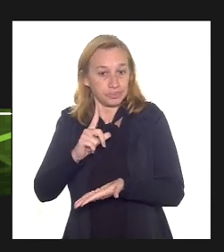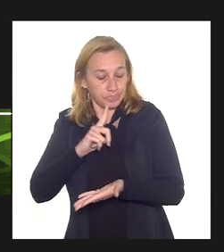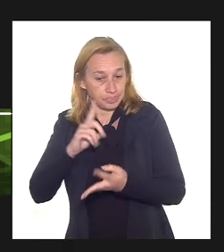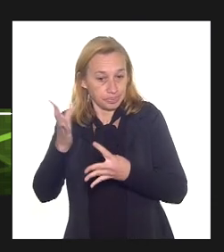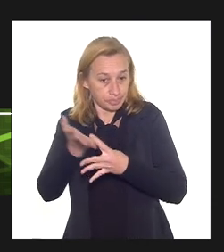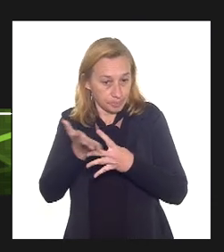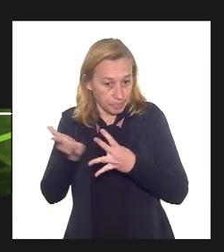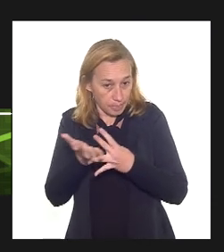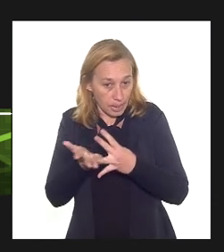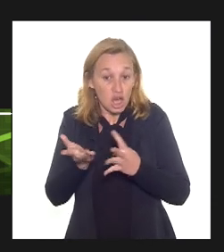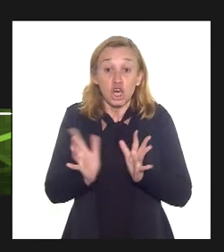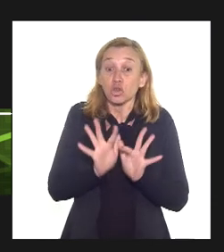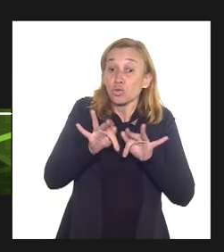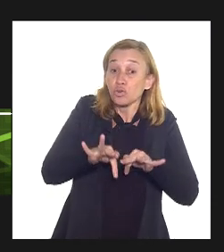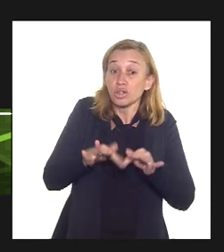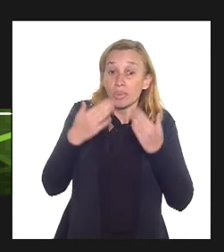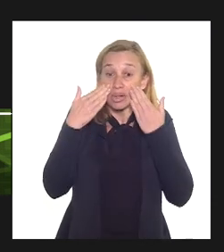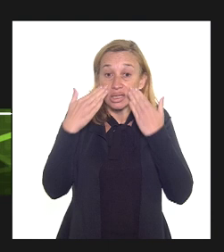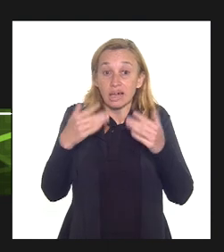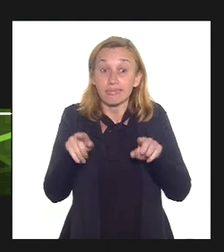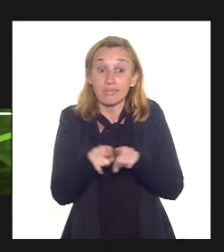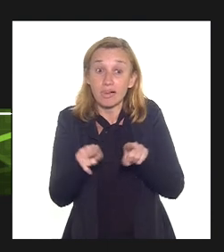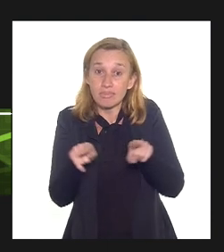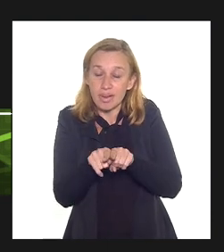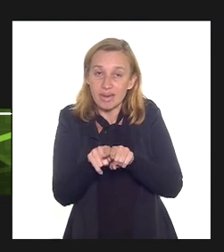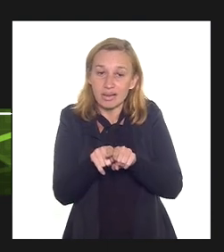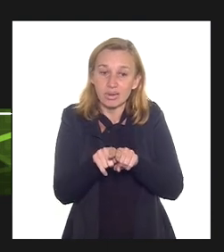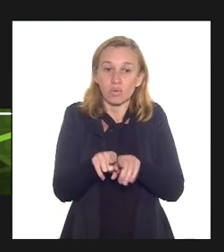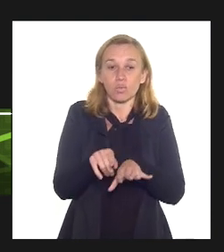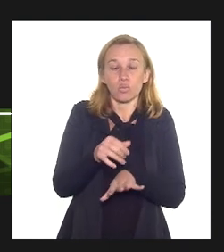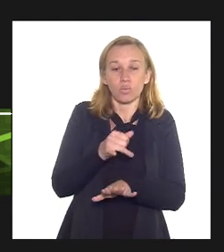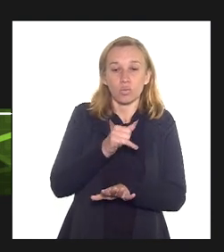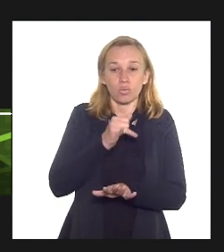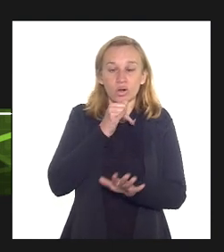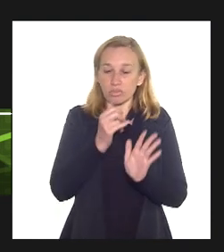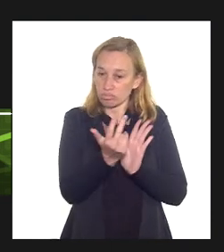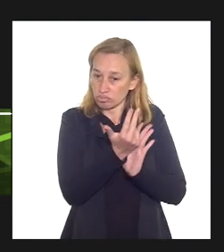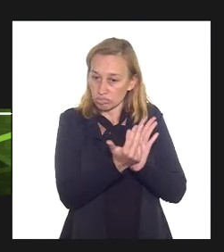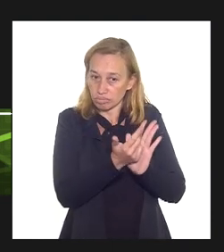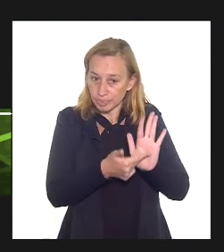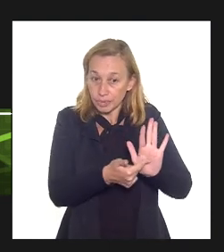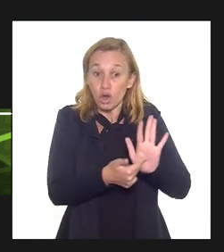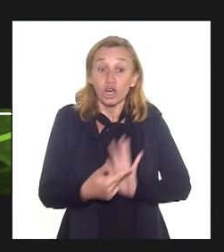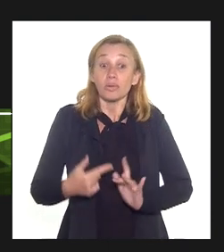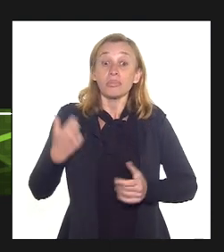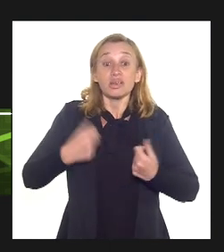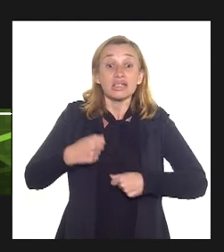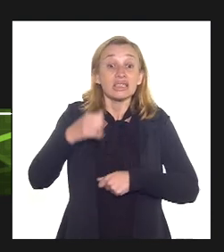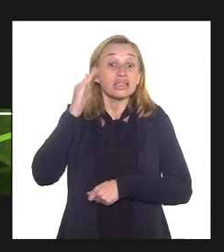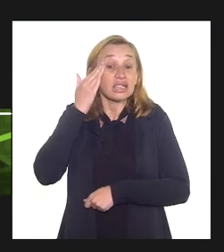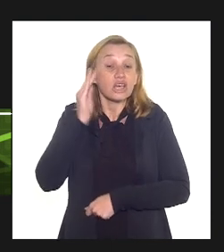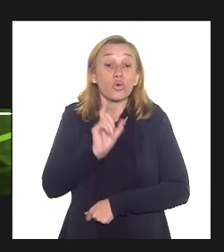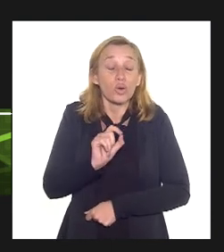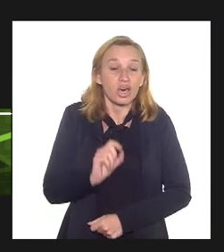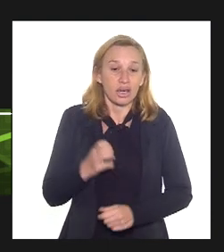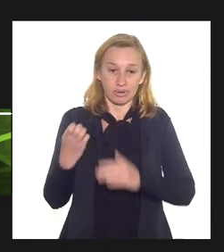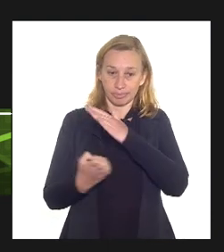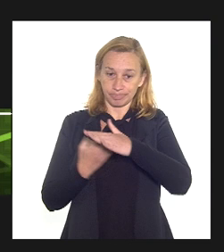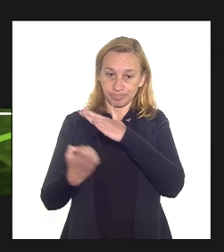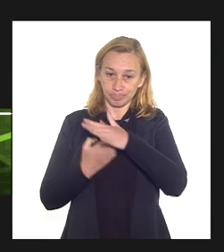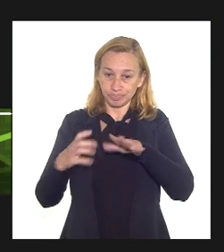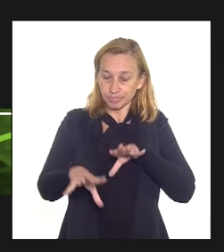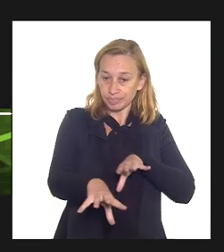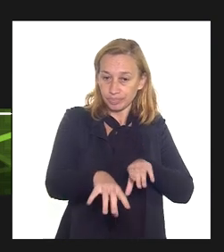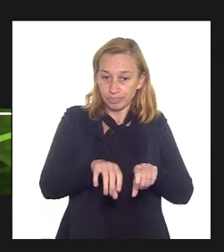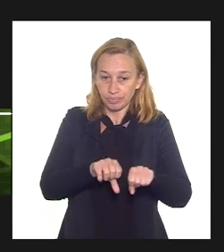e ao final a gente vai apresentar também um exemplo ilustrativo. Então o que a gente tem que entender é que na empresa a formação